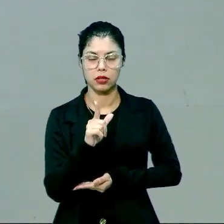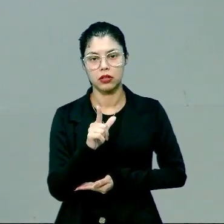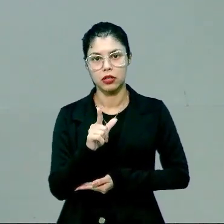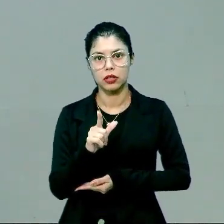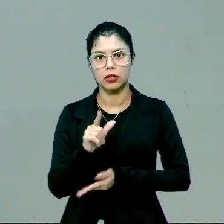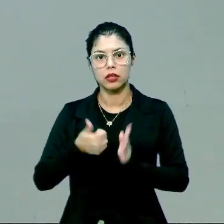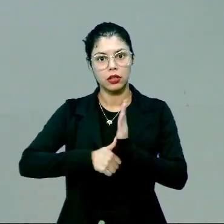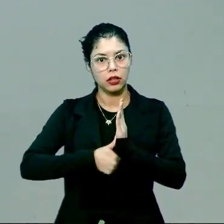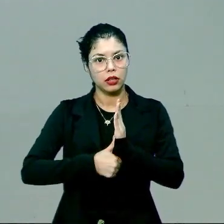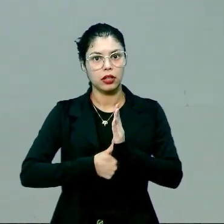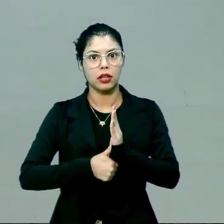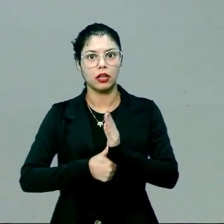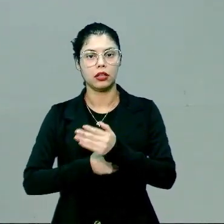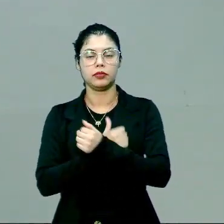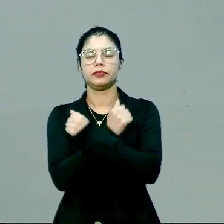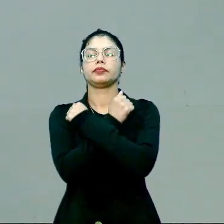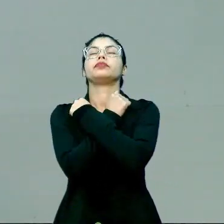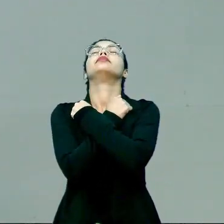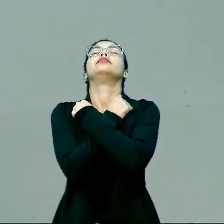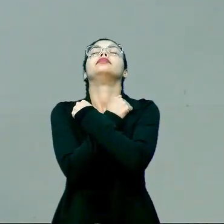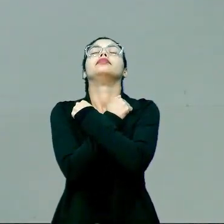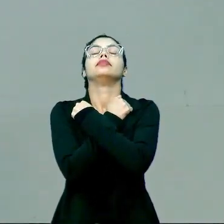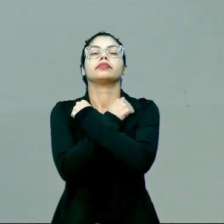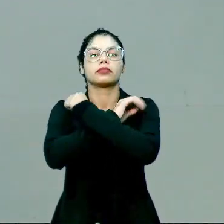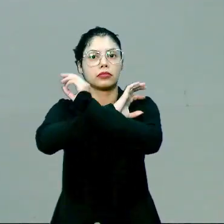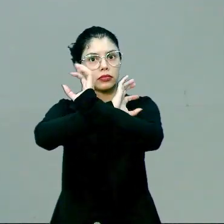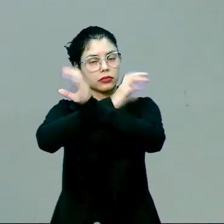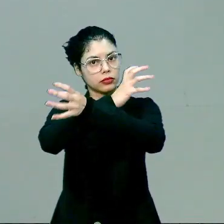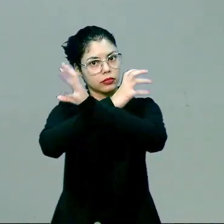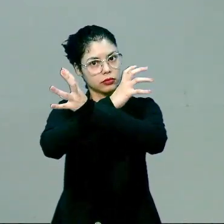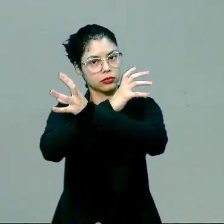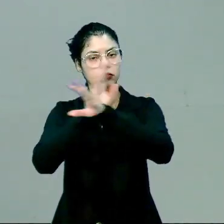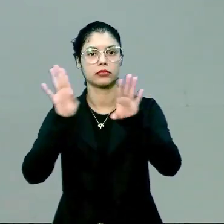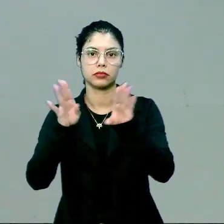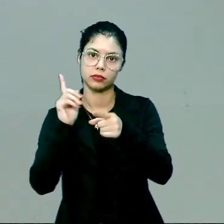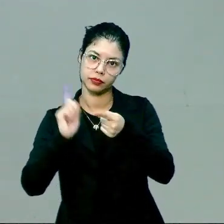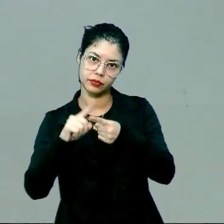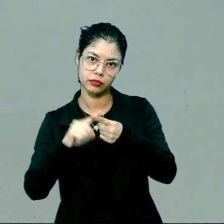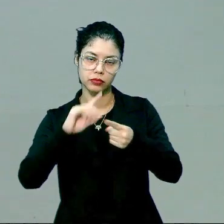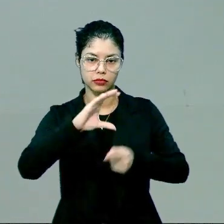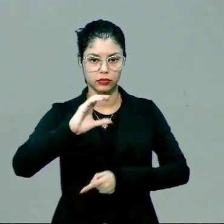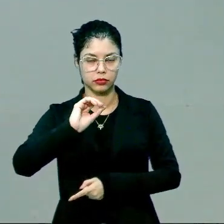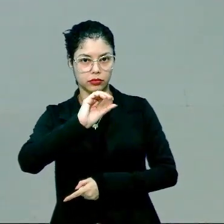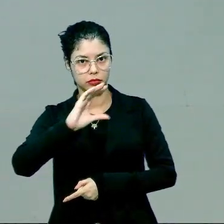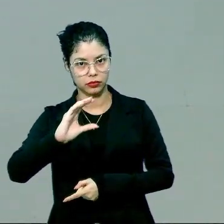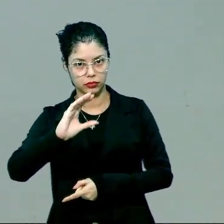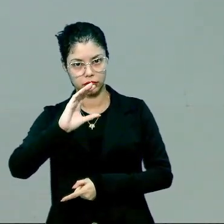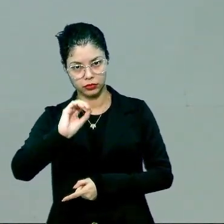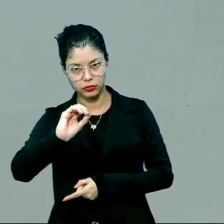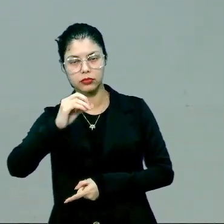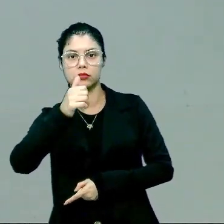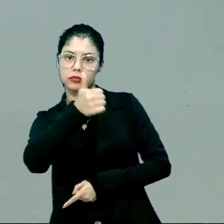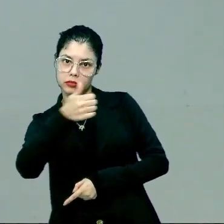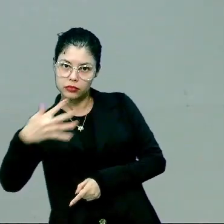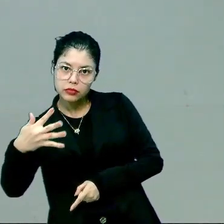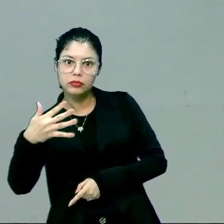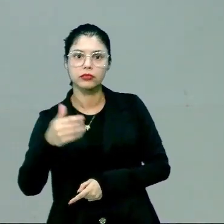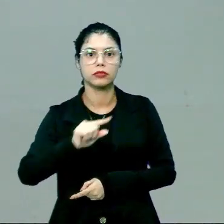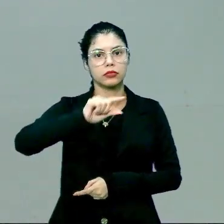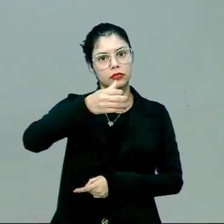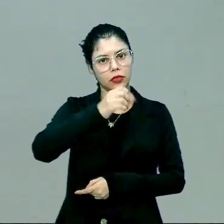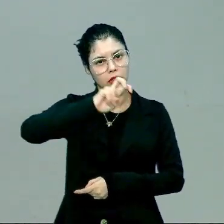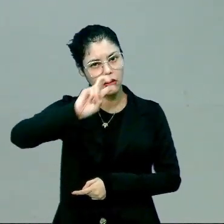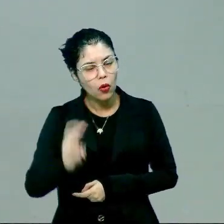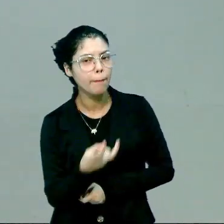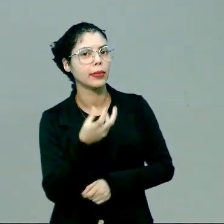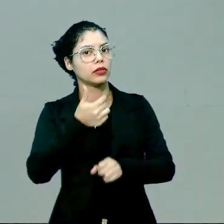a idade de uma múmia, a idade de um fóssil, porque o carbono-14 tem um tempo aproximado de 5.700